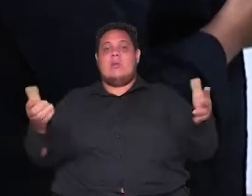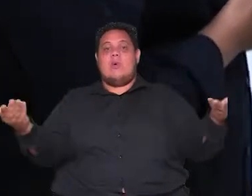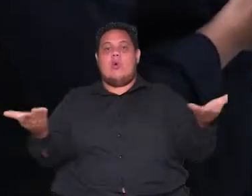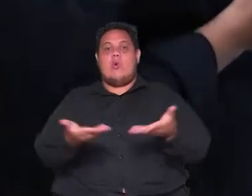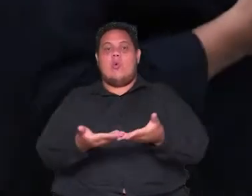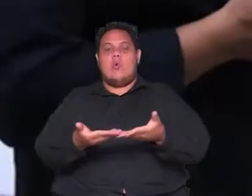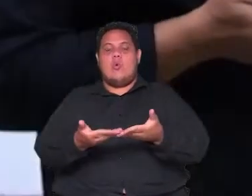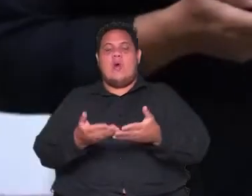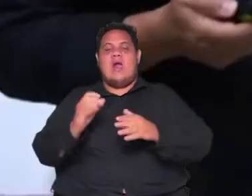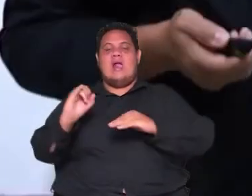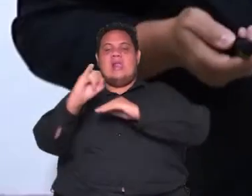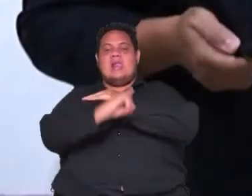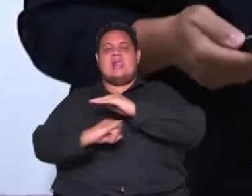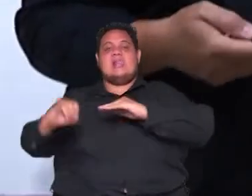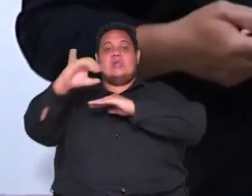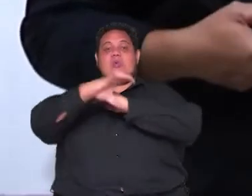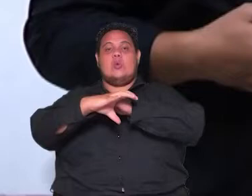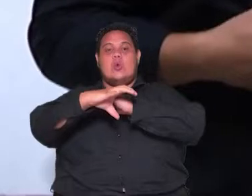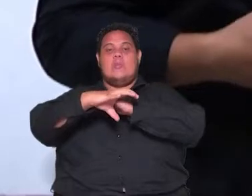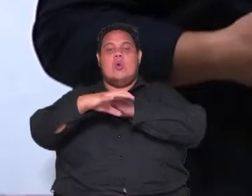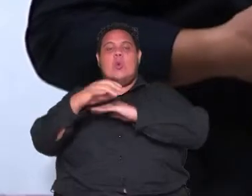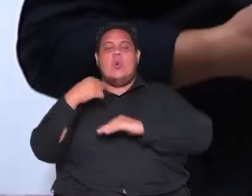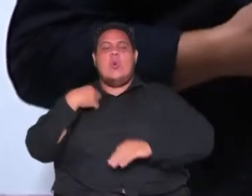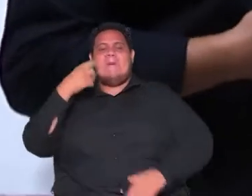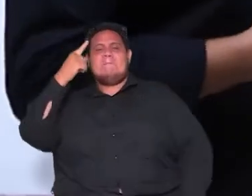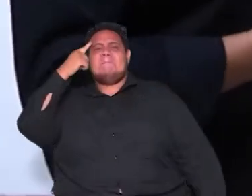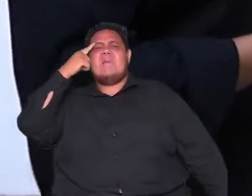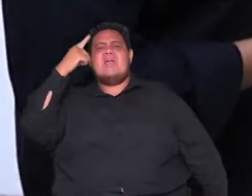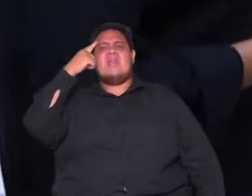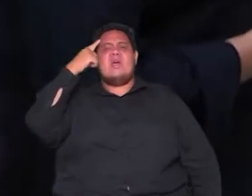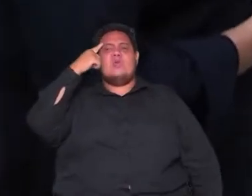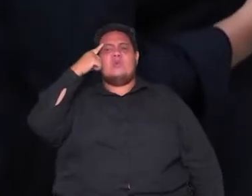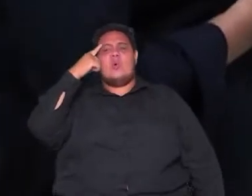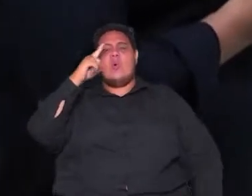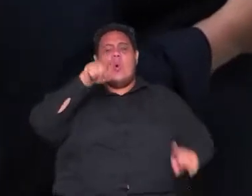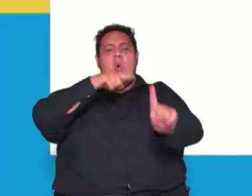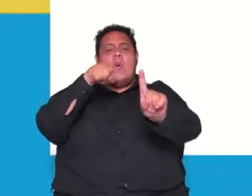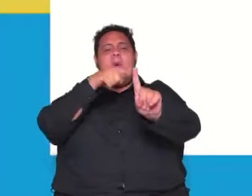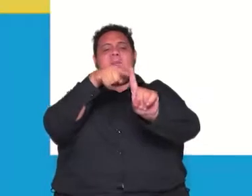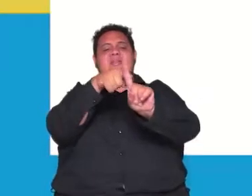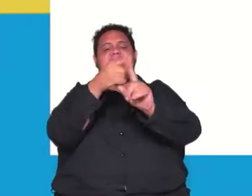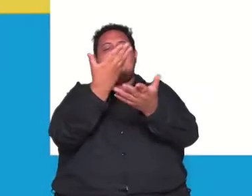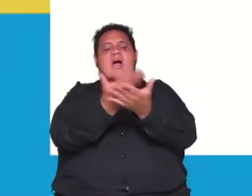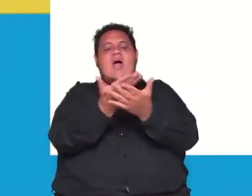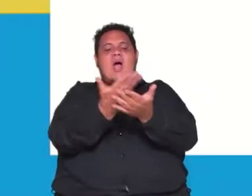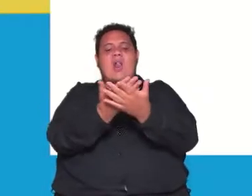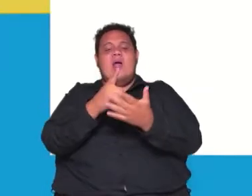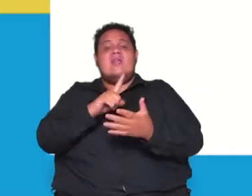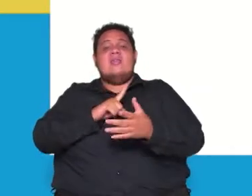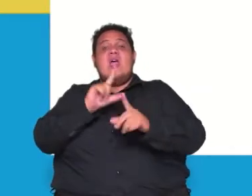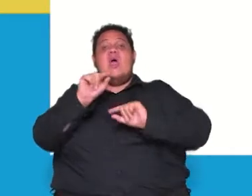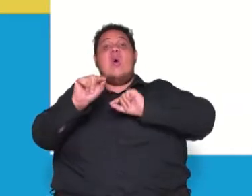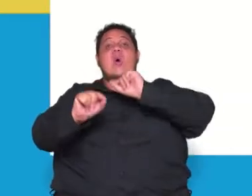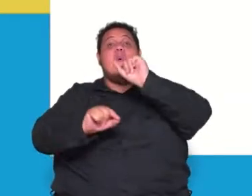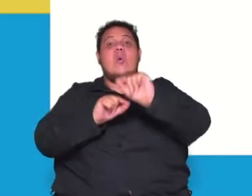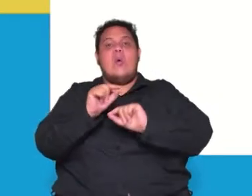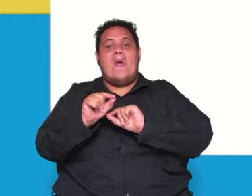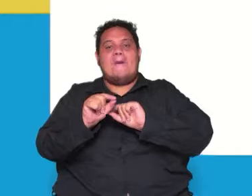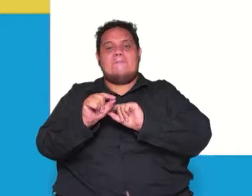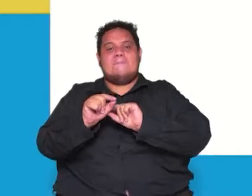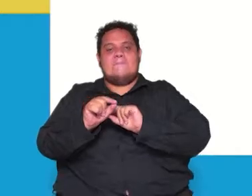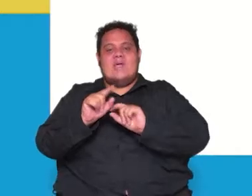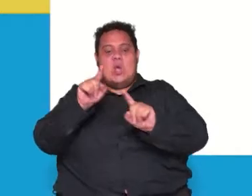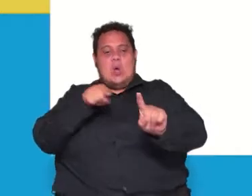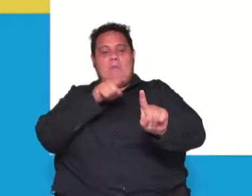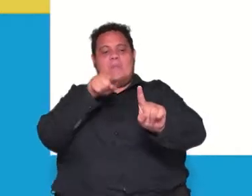Iluminismo e seus pensadores né? O objetivo da aula, pessoal, tem com o objetivo